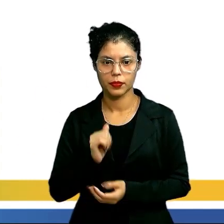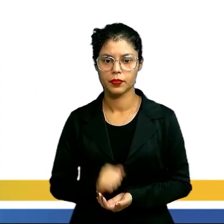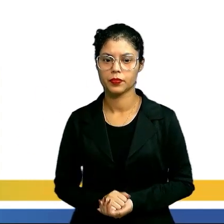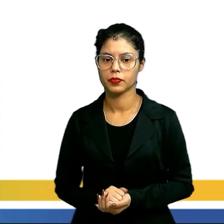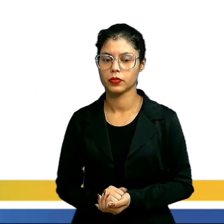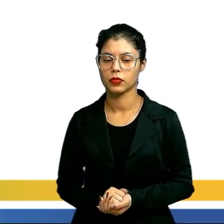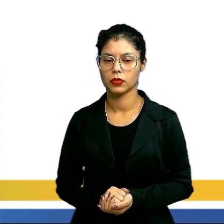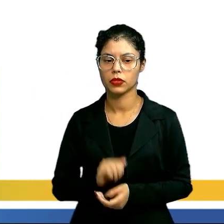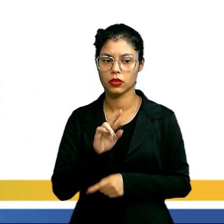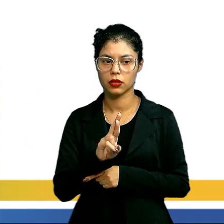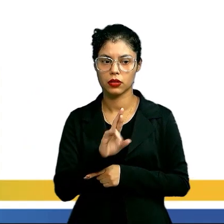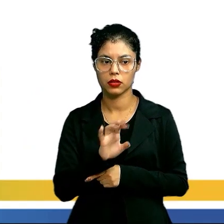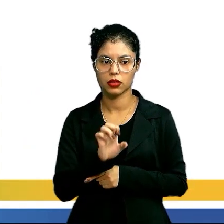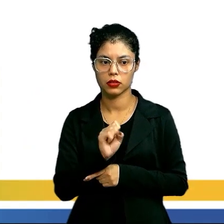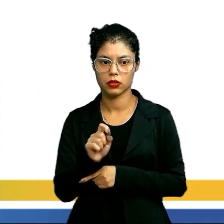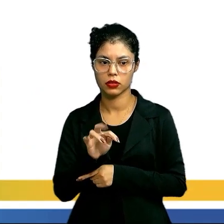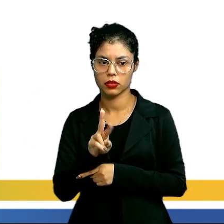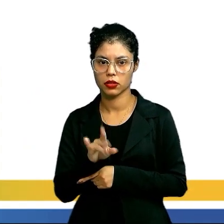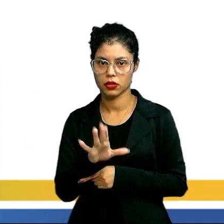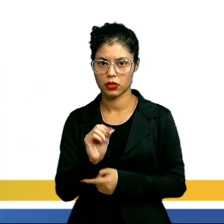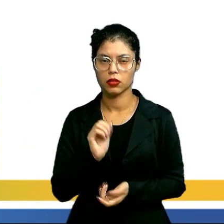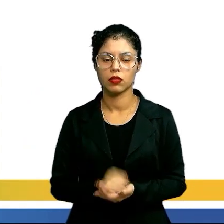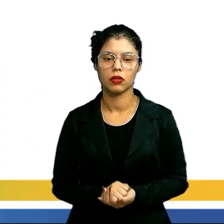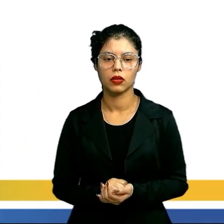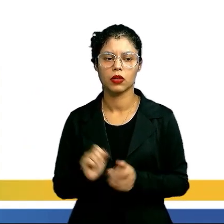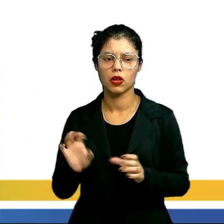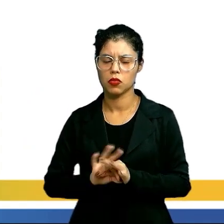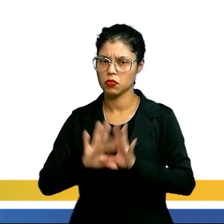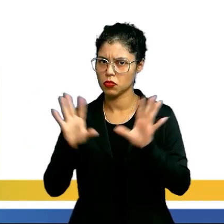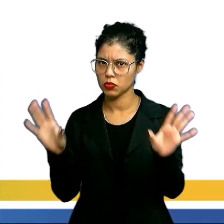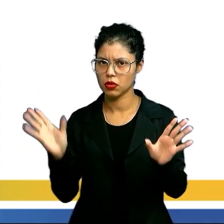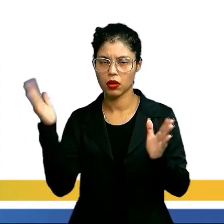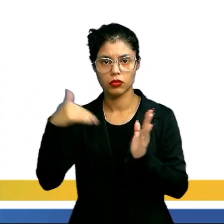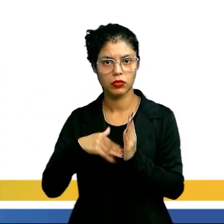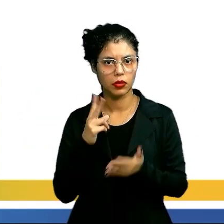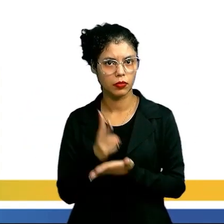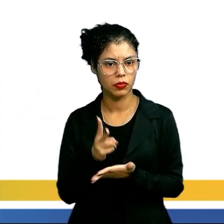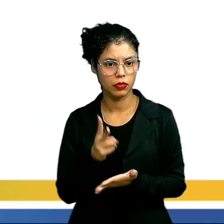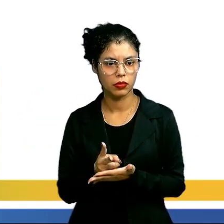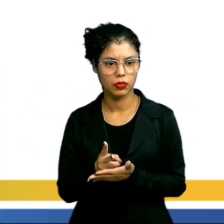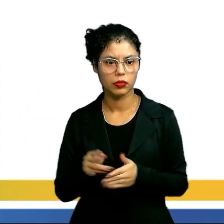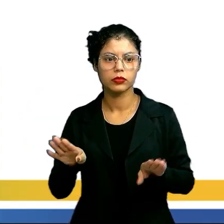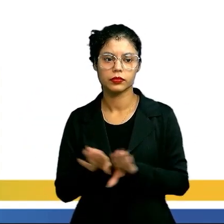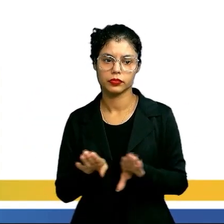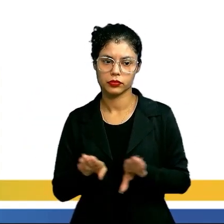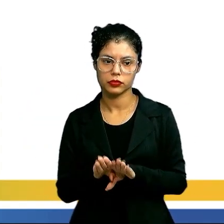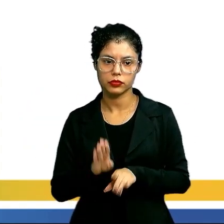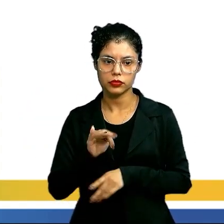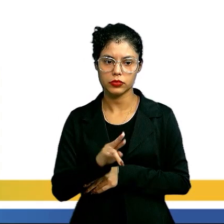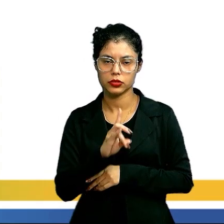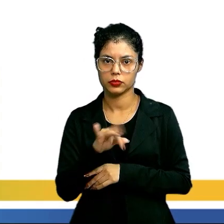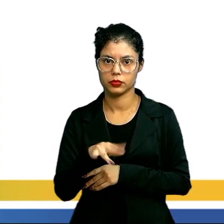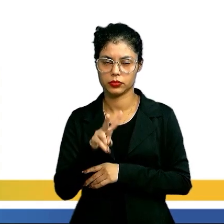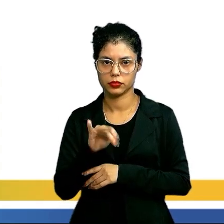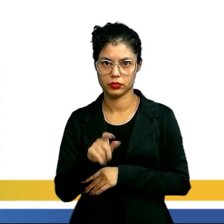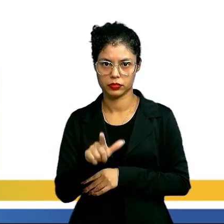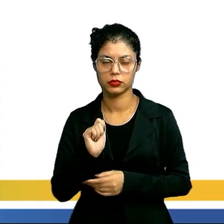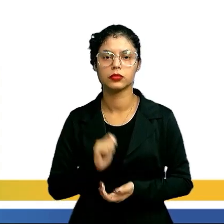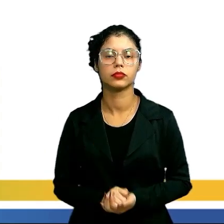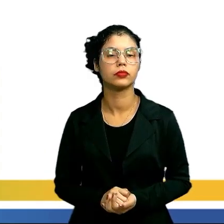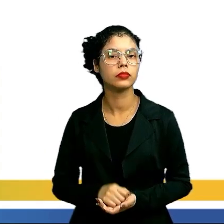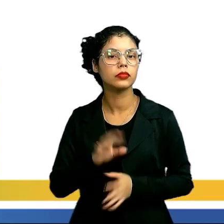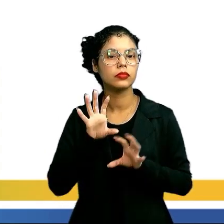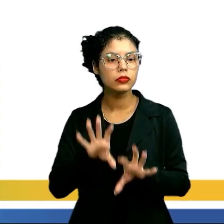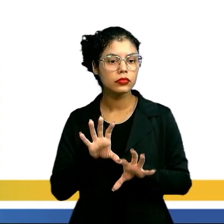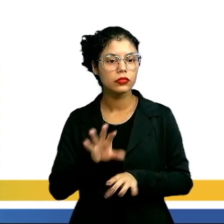ressentimento no compulsivo, no espontâneo e até naquilo que é inominável. Então, o